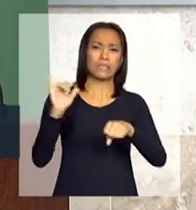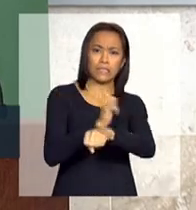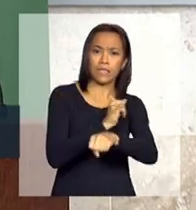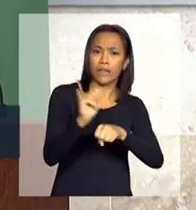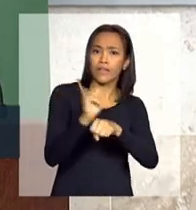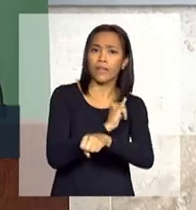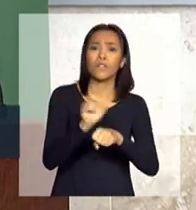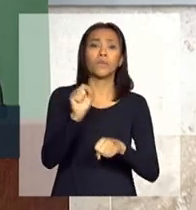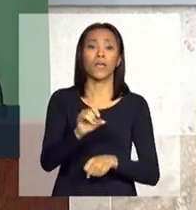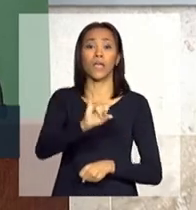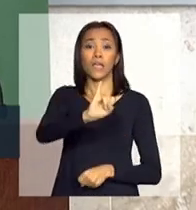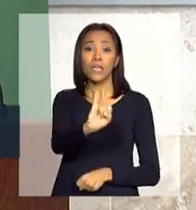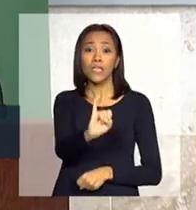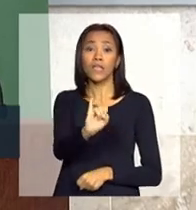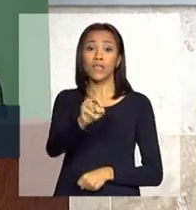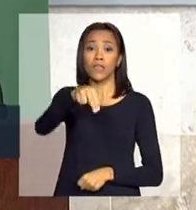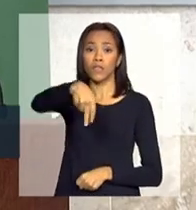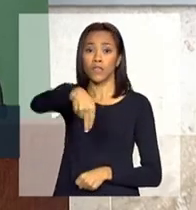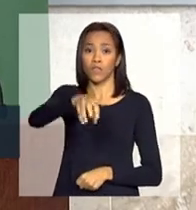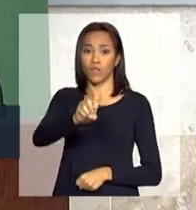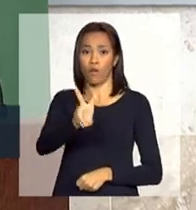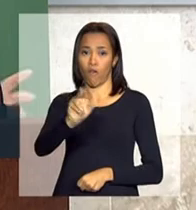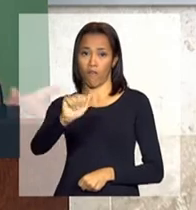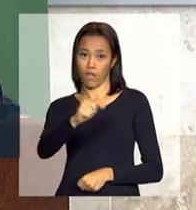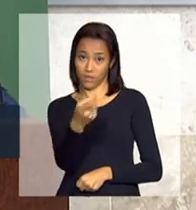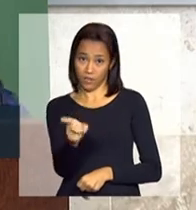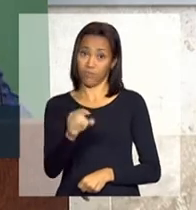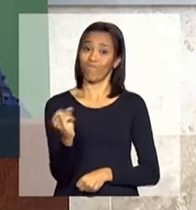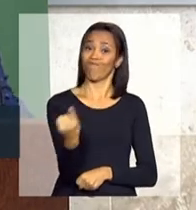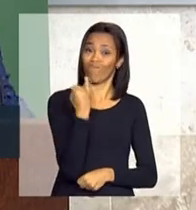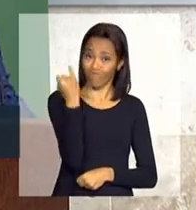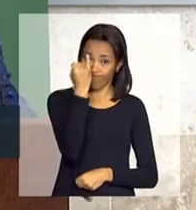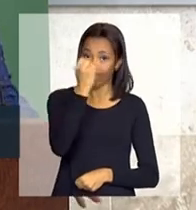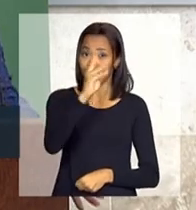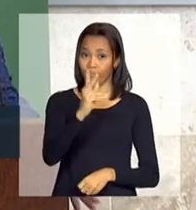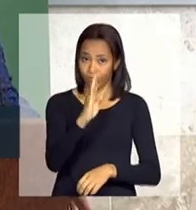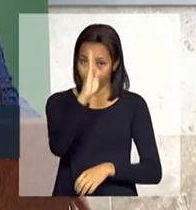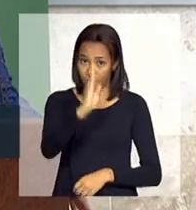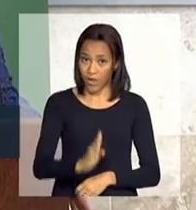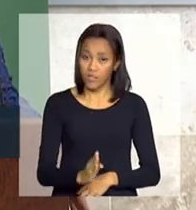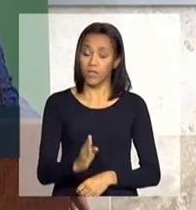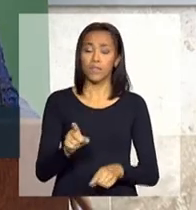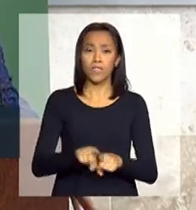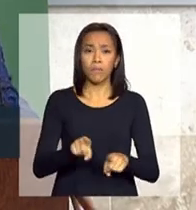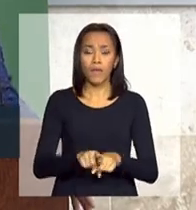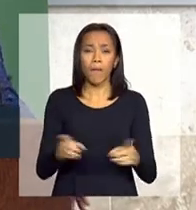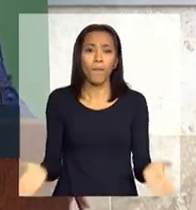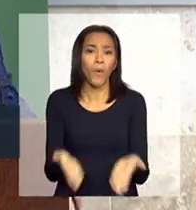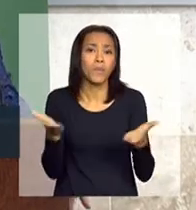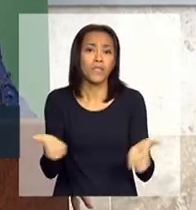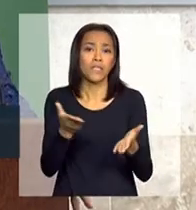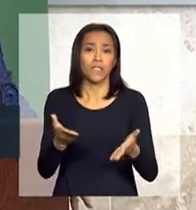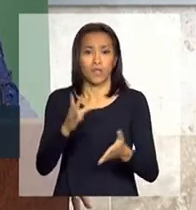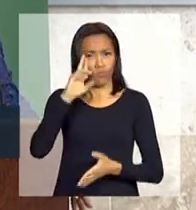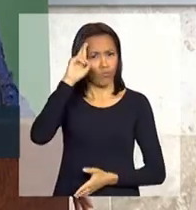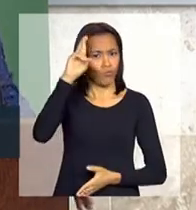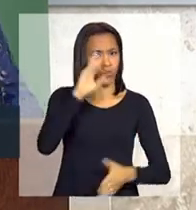que é a questão da inovação. A mobilização empresarial pela inovação, a MEI,